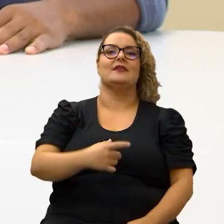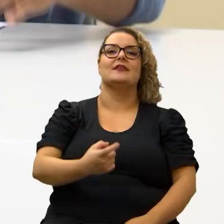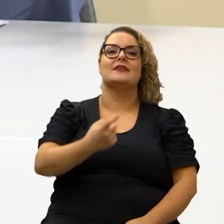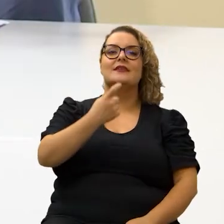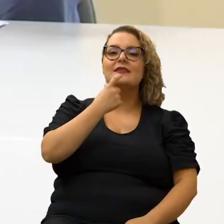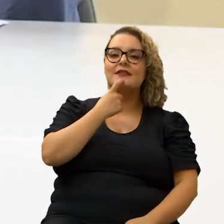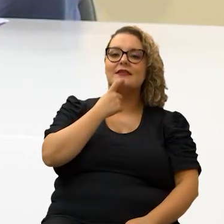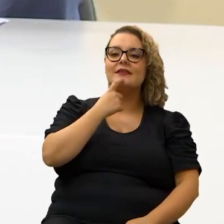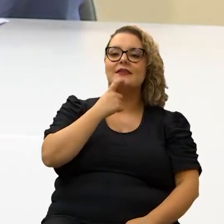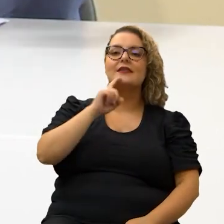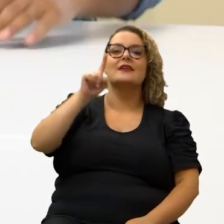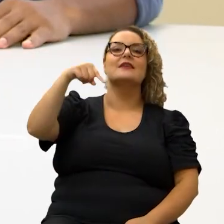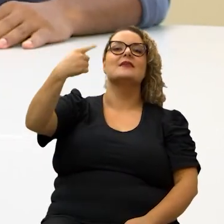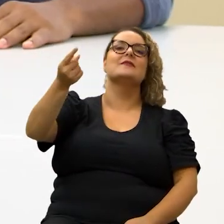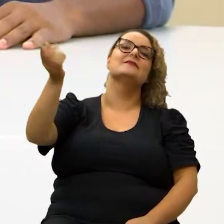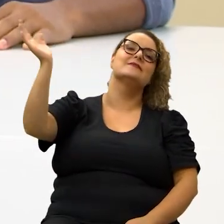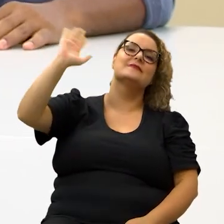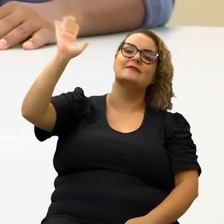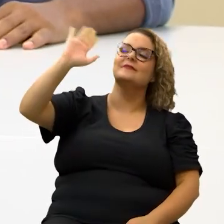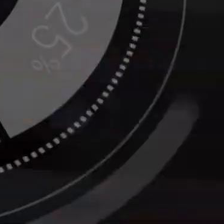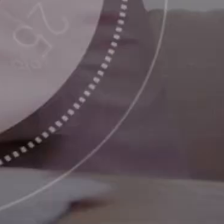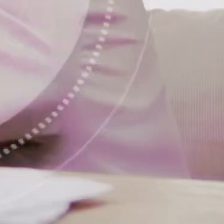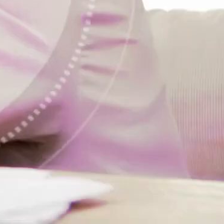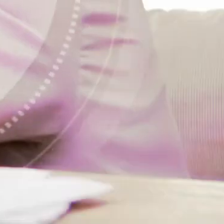Campinas e até a próxima gente